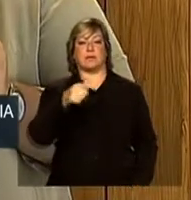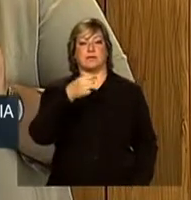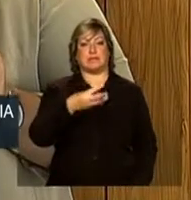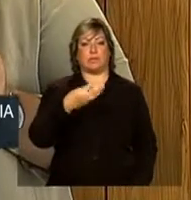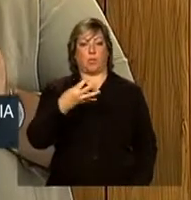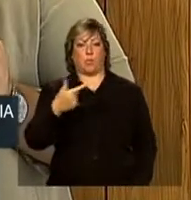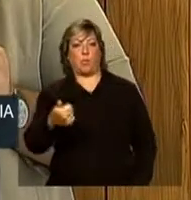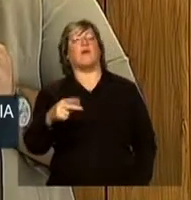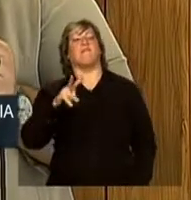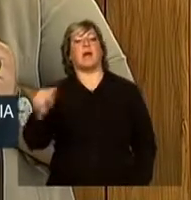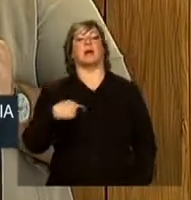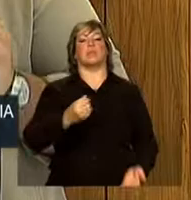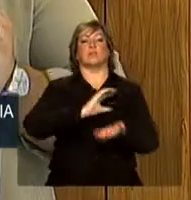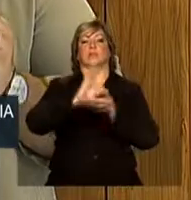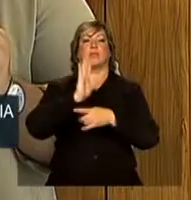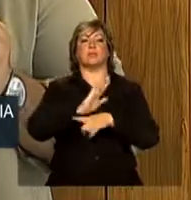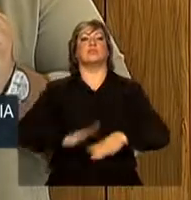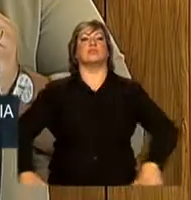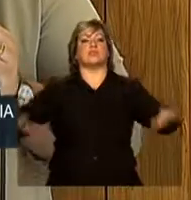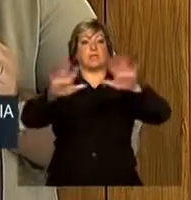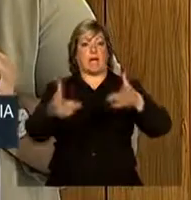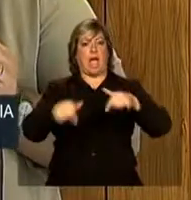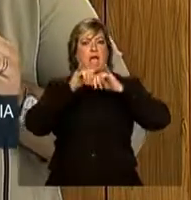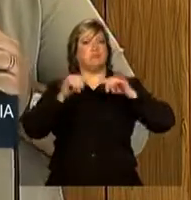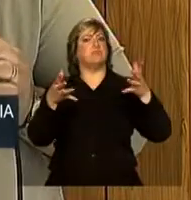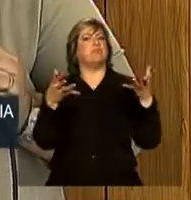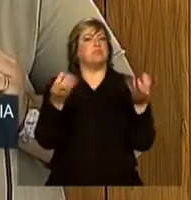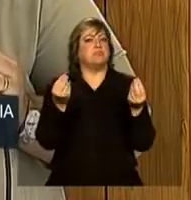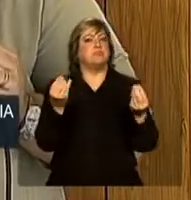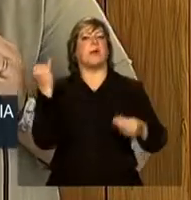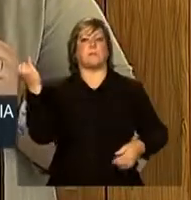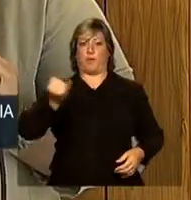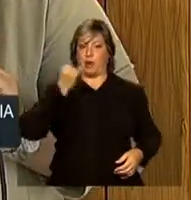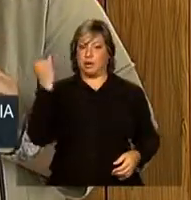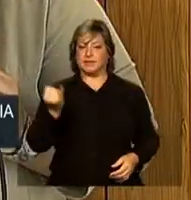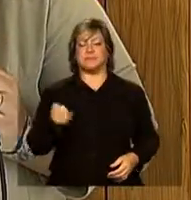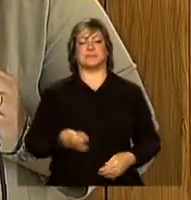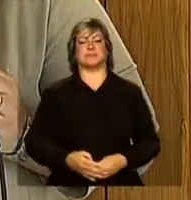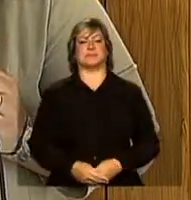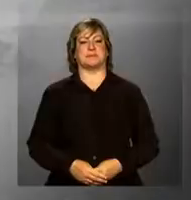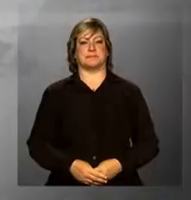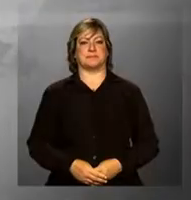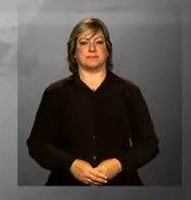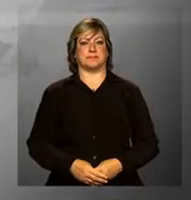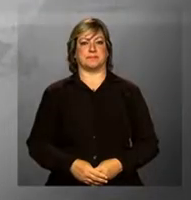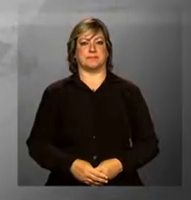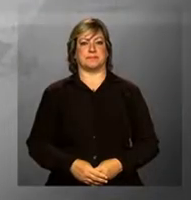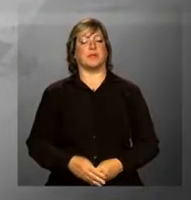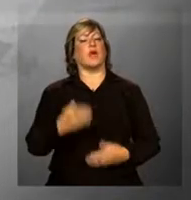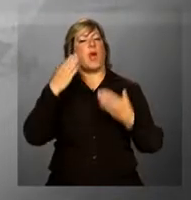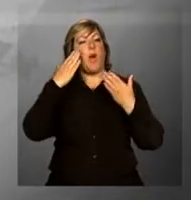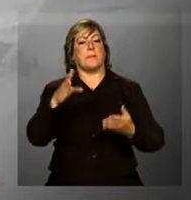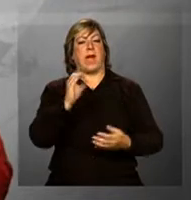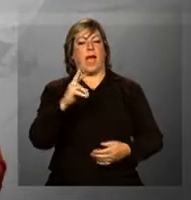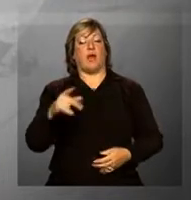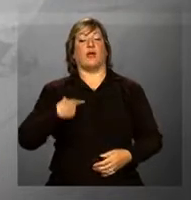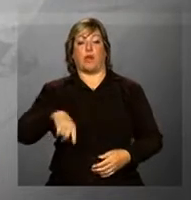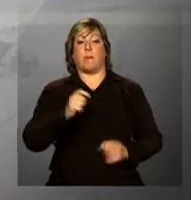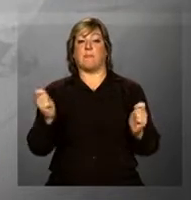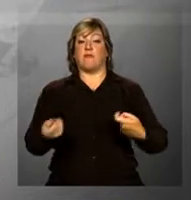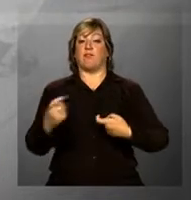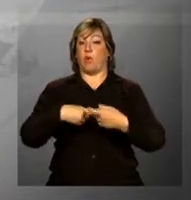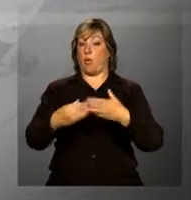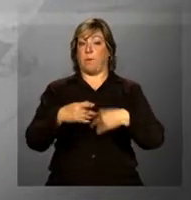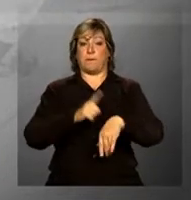ser revestidos para o consumidor. Então, um anúncio muito importante. Malu? Obrigada, Carolina. E nós